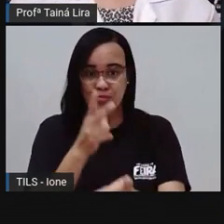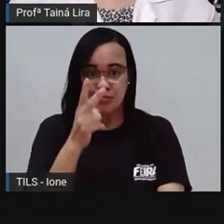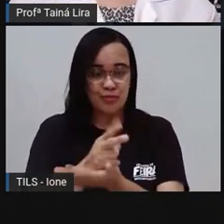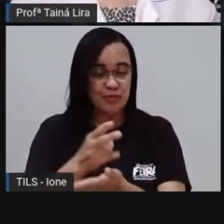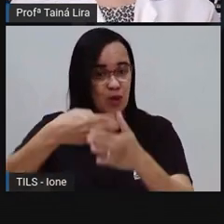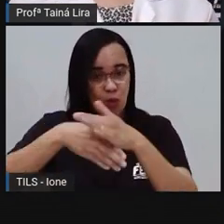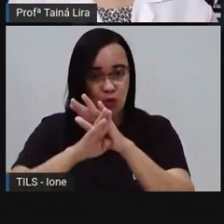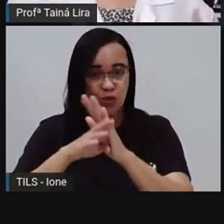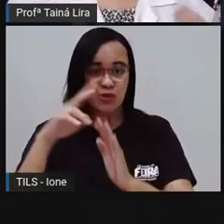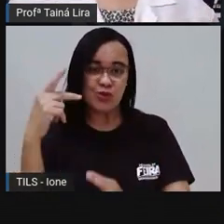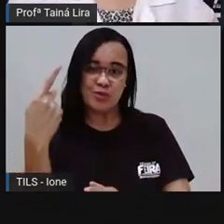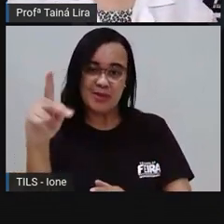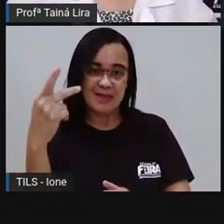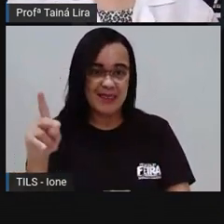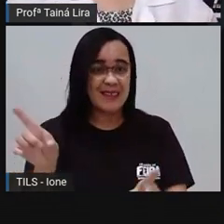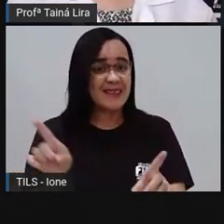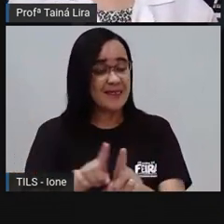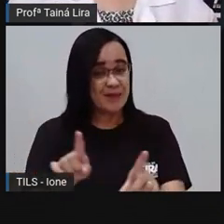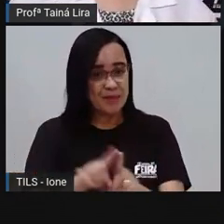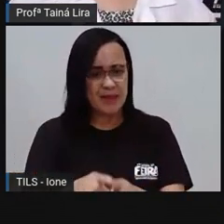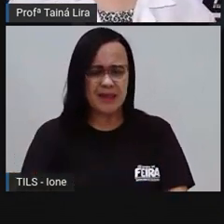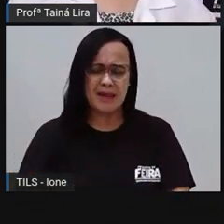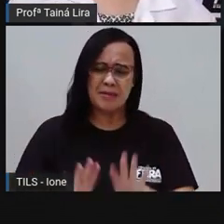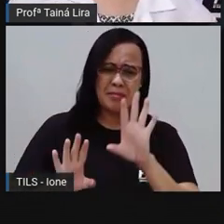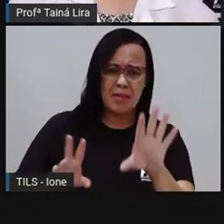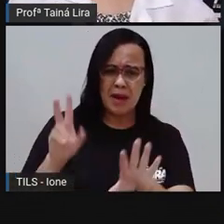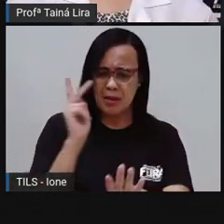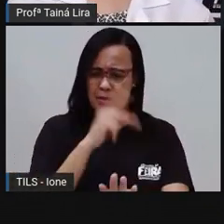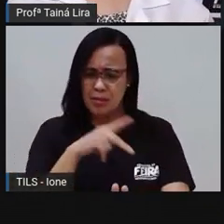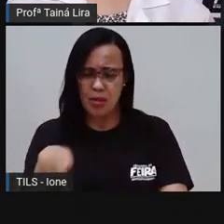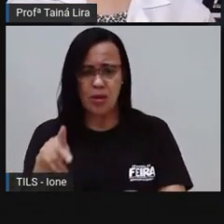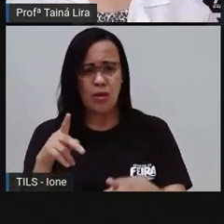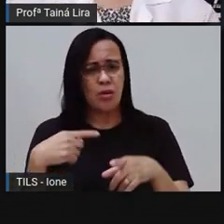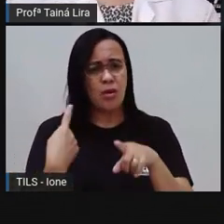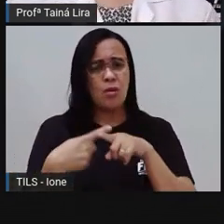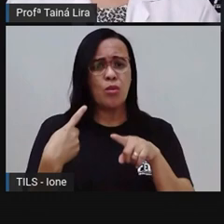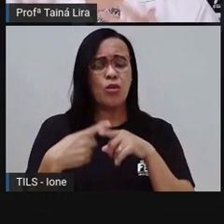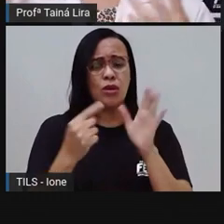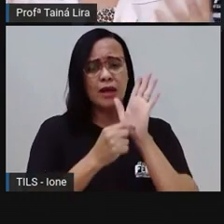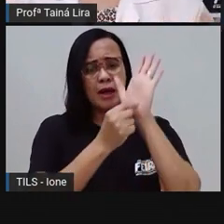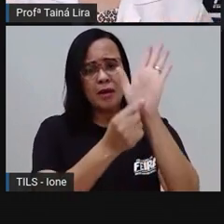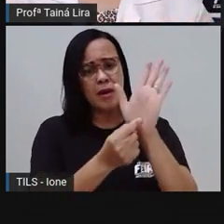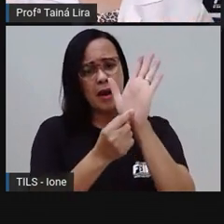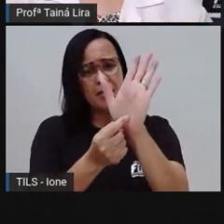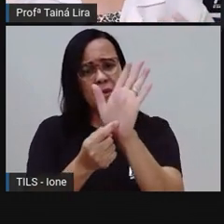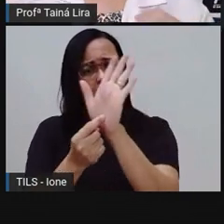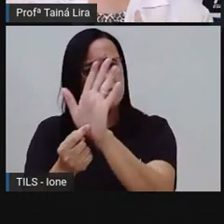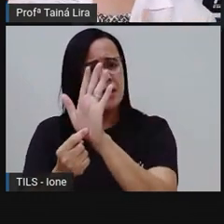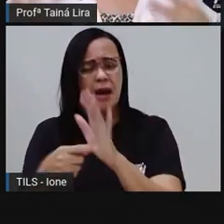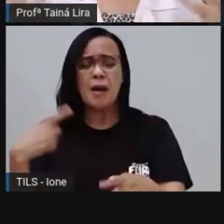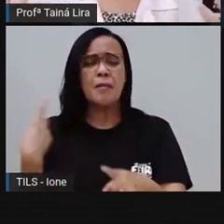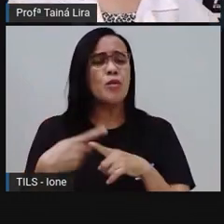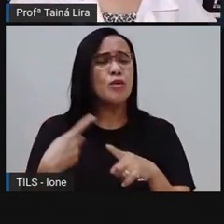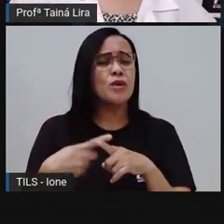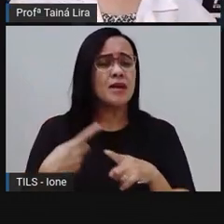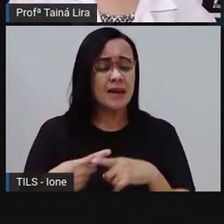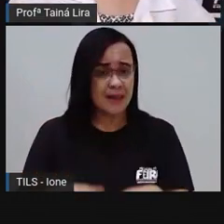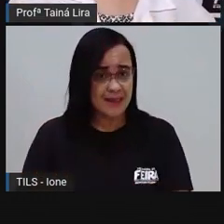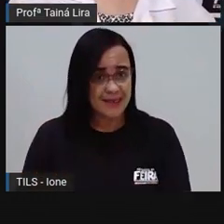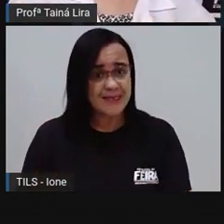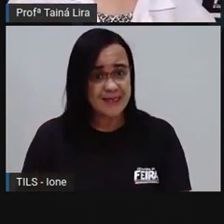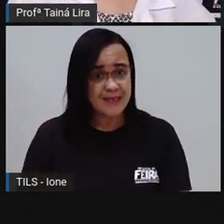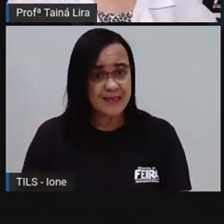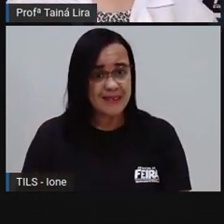mas por que que você tá me apresentando pró isso aí? Por quê? Quando você for gravar a sua